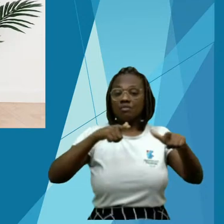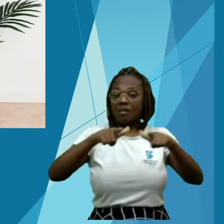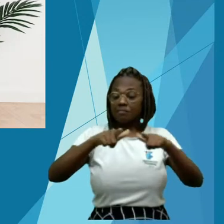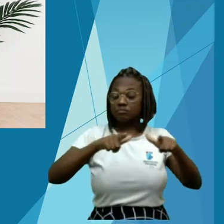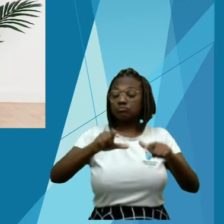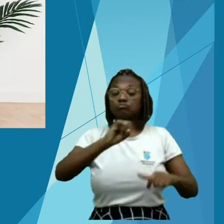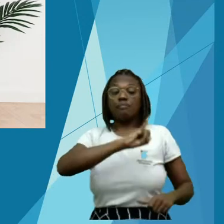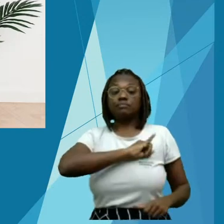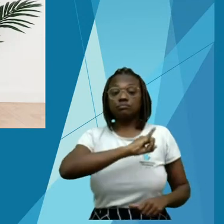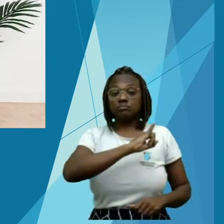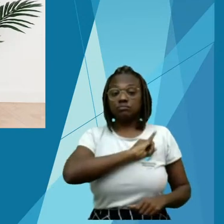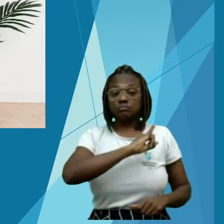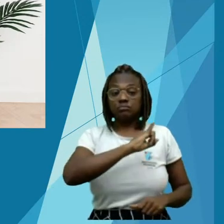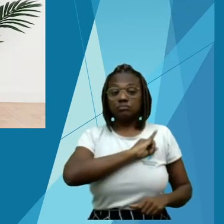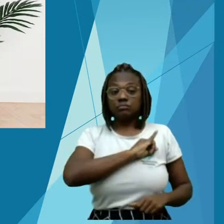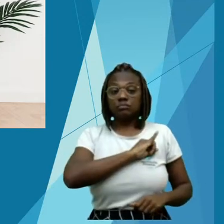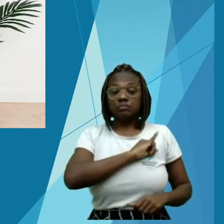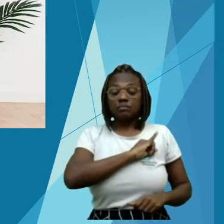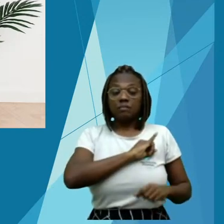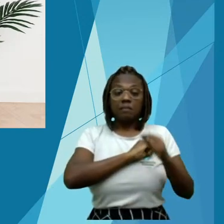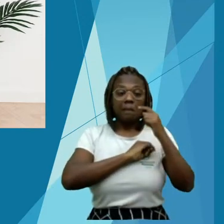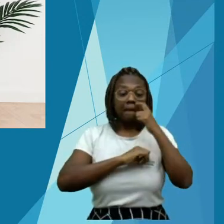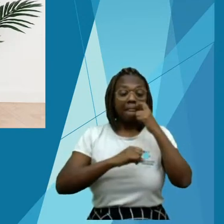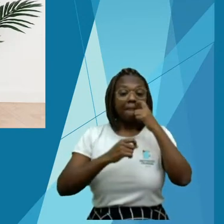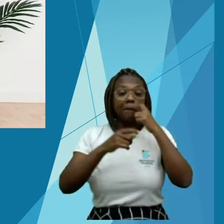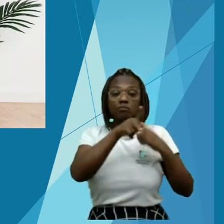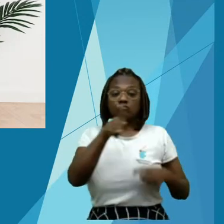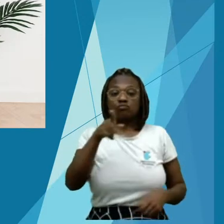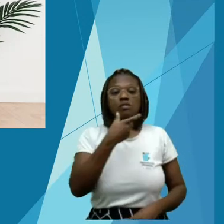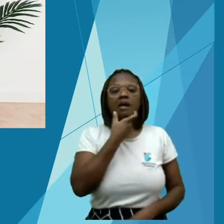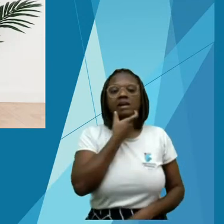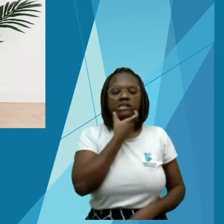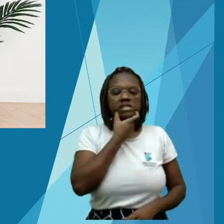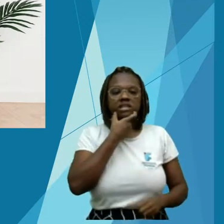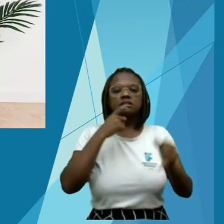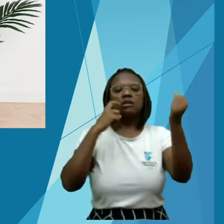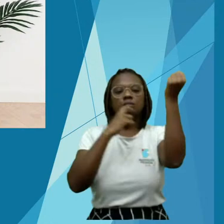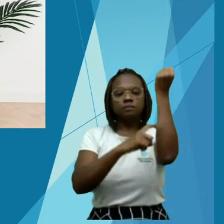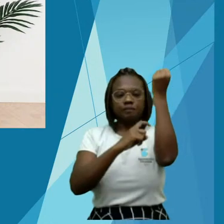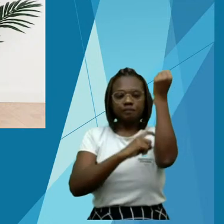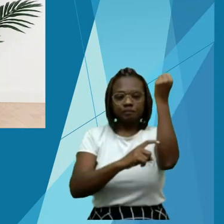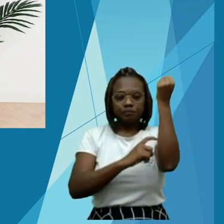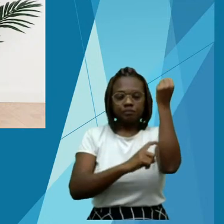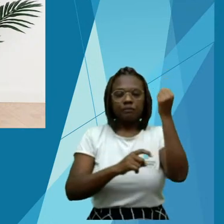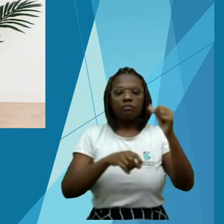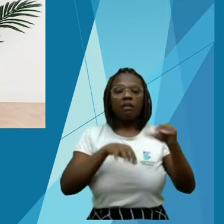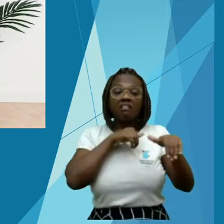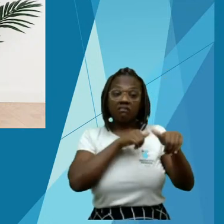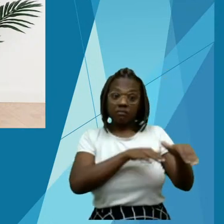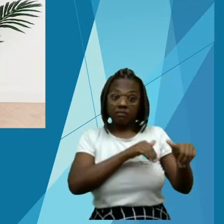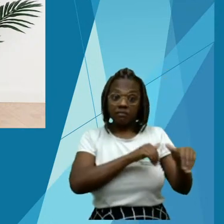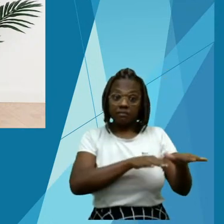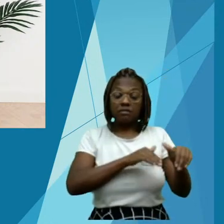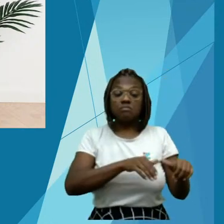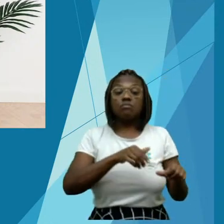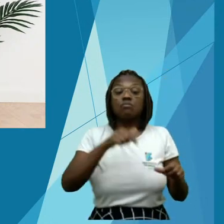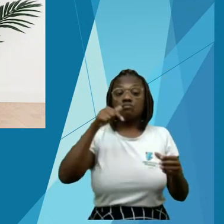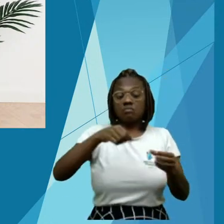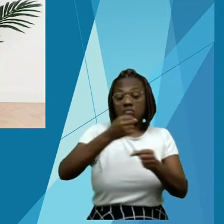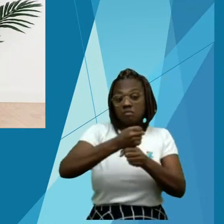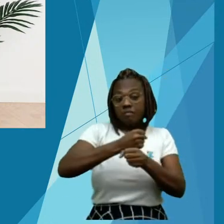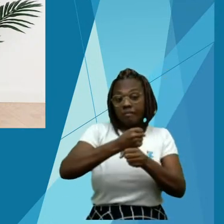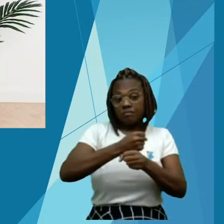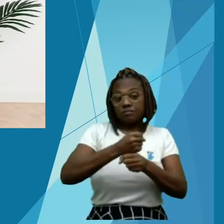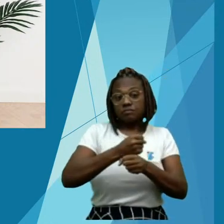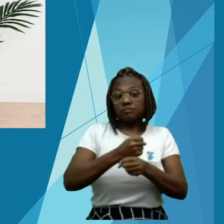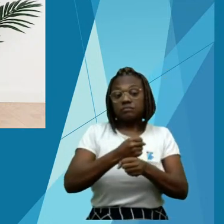fruto da pesquisa de mestrado do Programa de Pós-Graduação em Desenvolvimento Regional da UFAC.